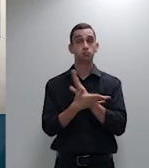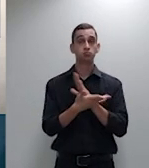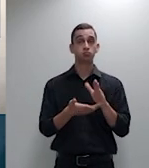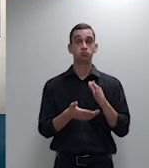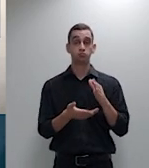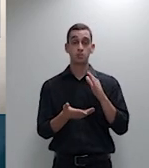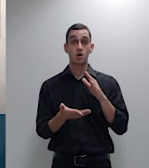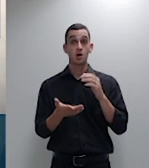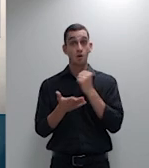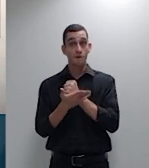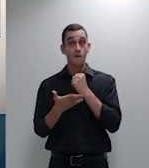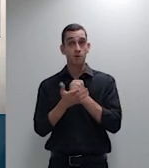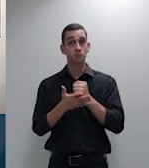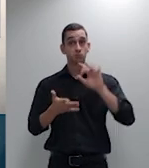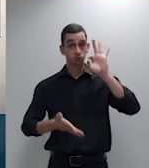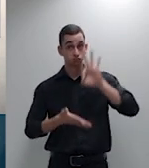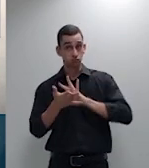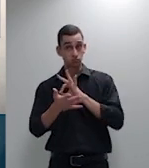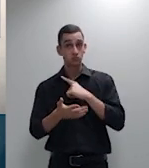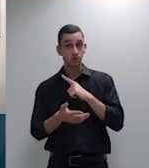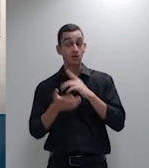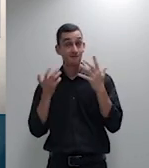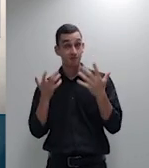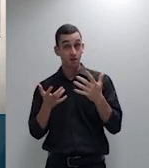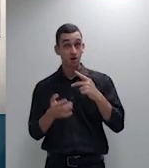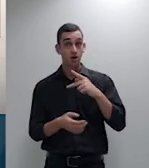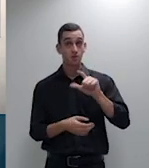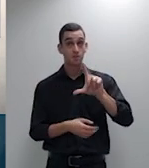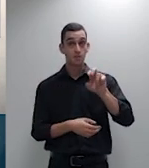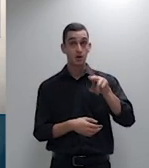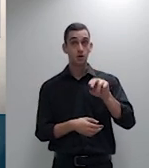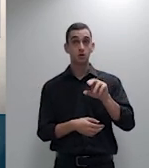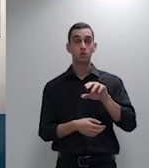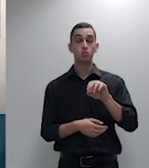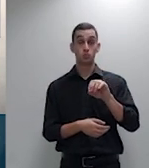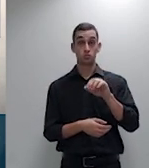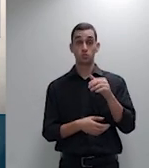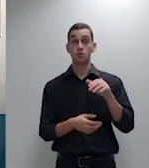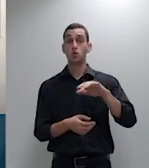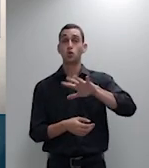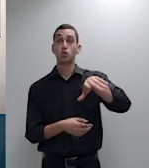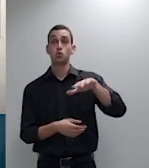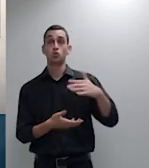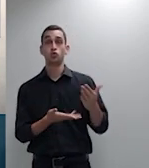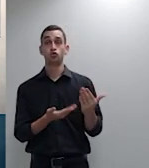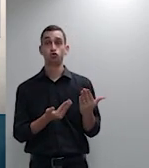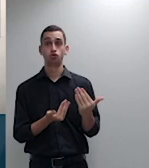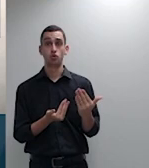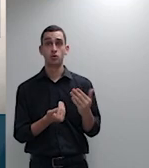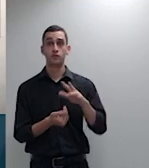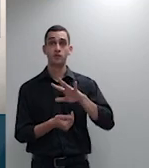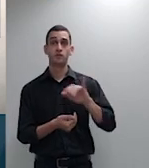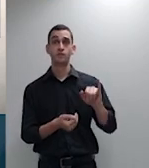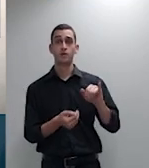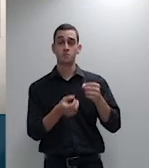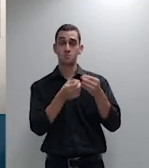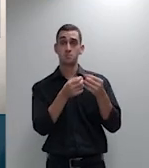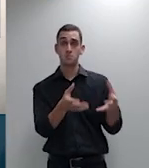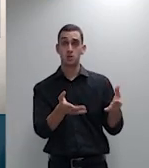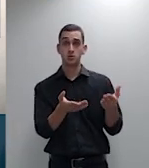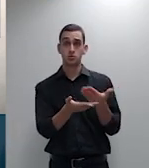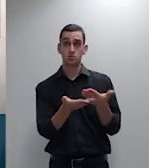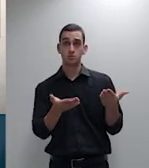nesses planos os mais jovens seriam diretamente atingidos porque não haveria a diluição pelo custo